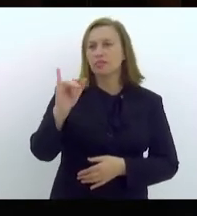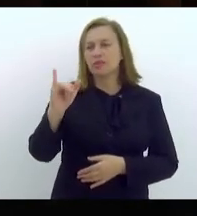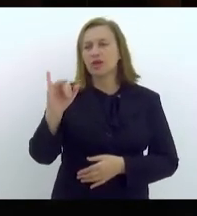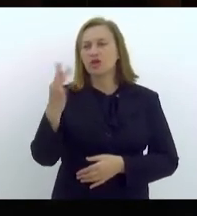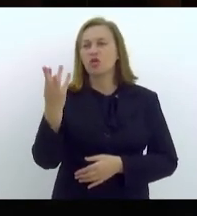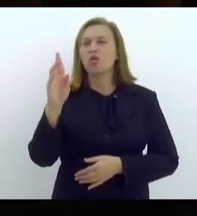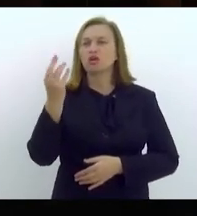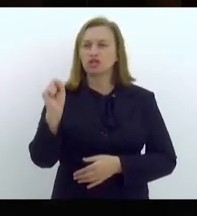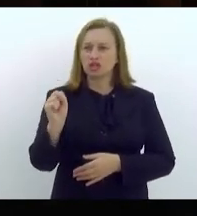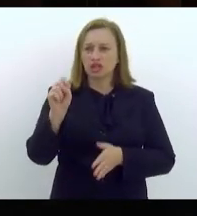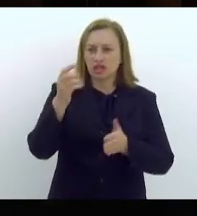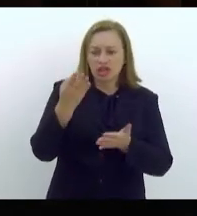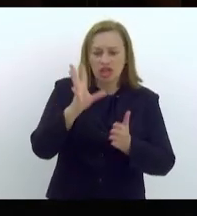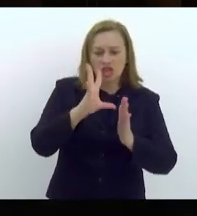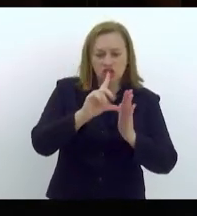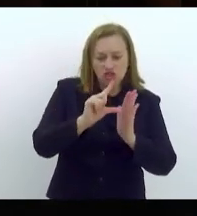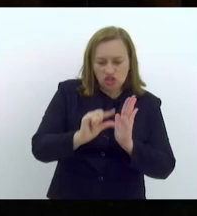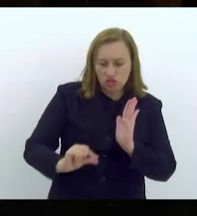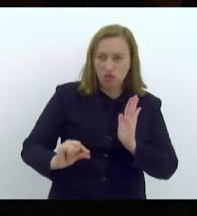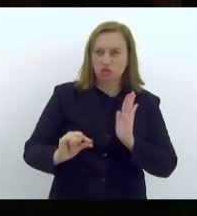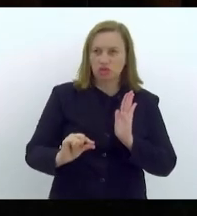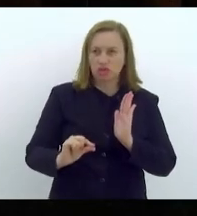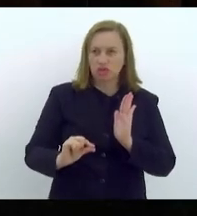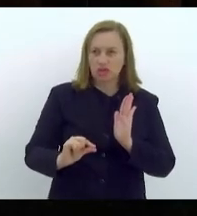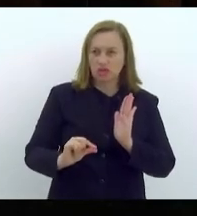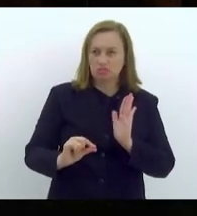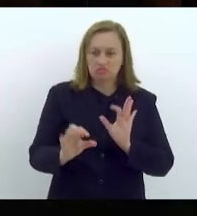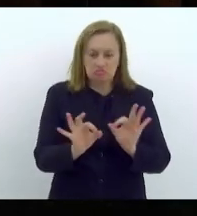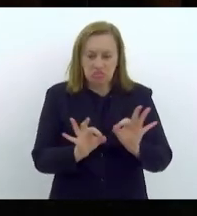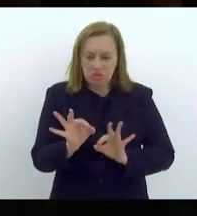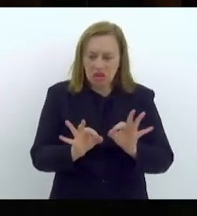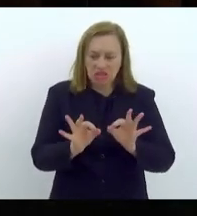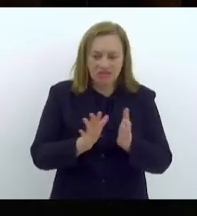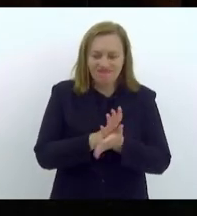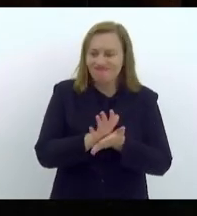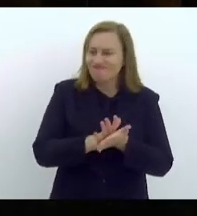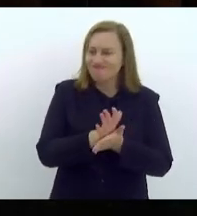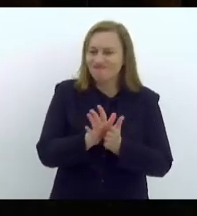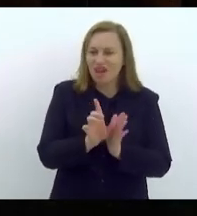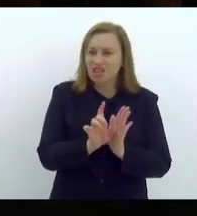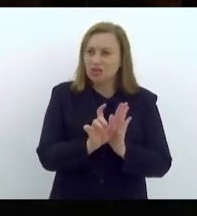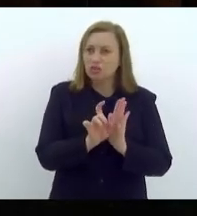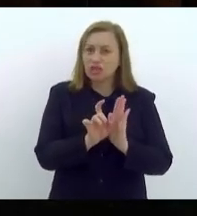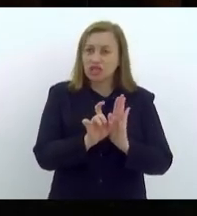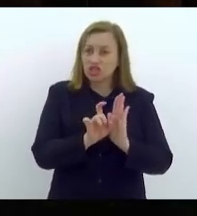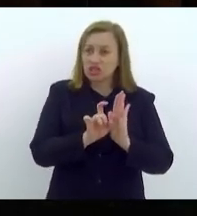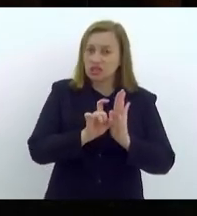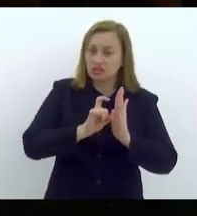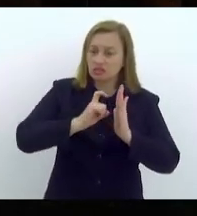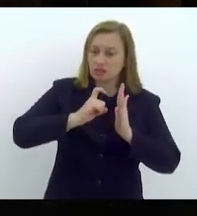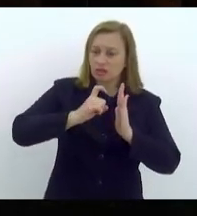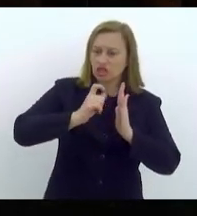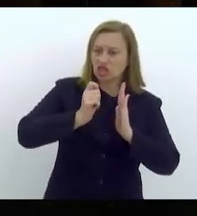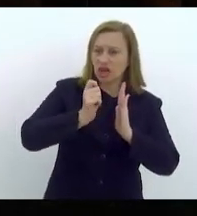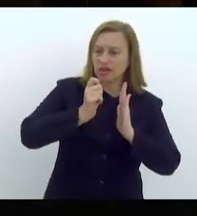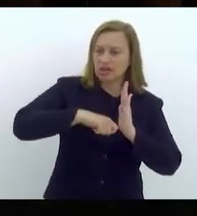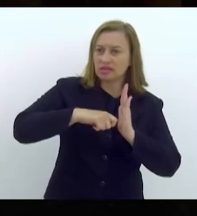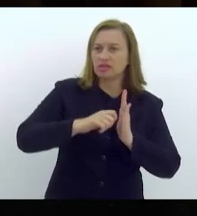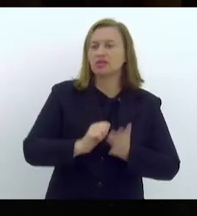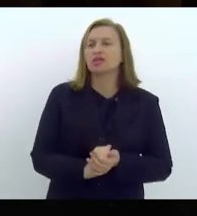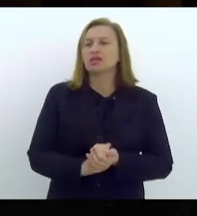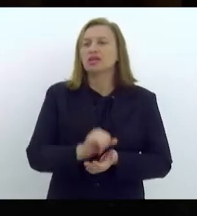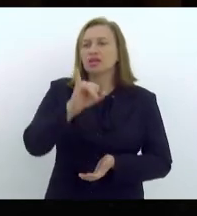redução abrupta, sem nenhum planejamento tributário, das alíquotas de